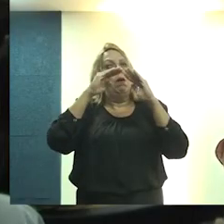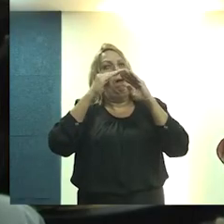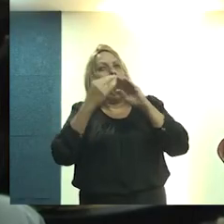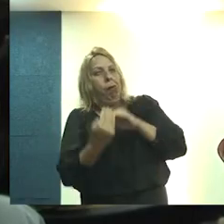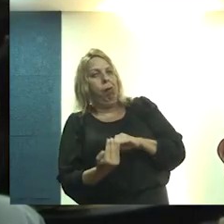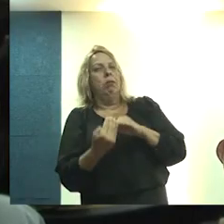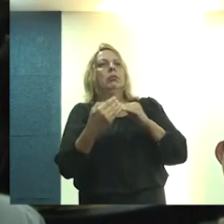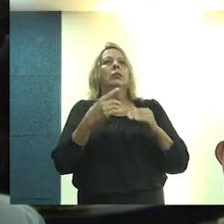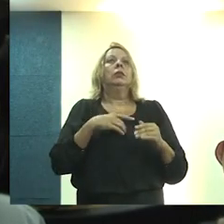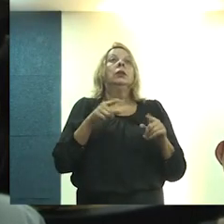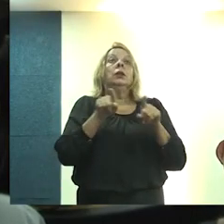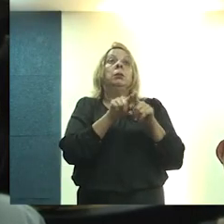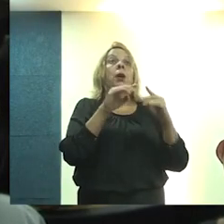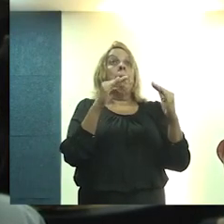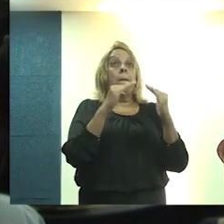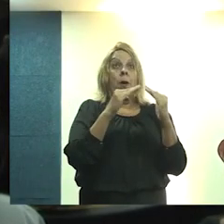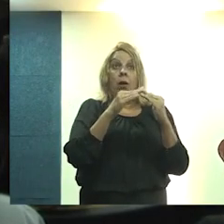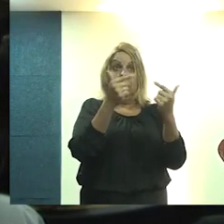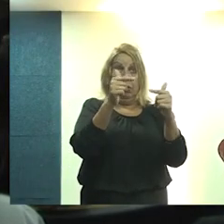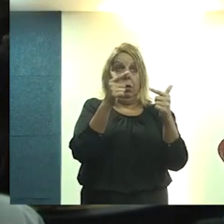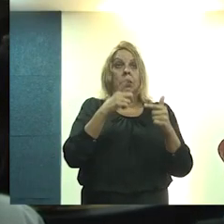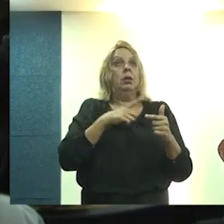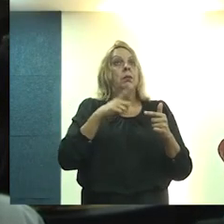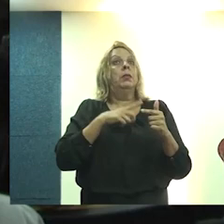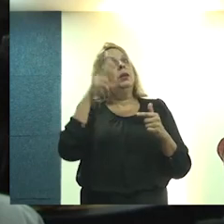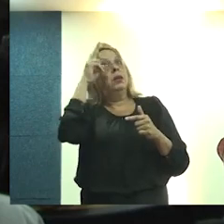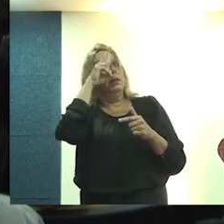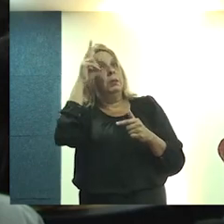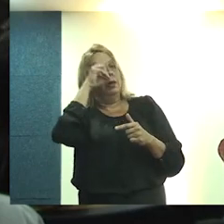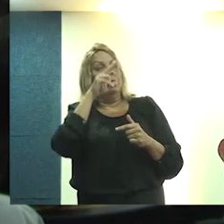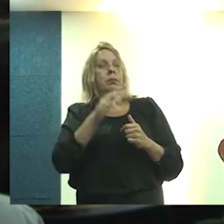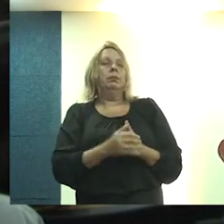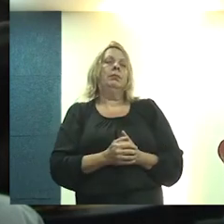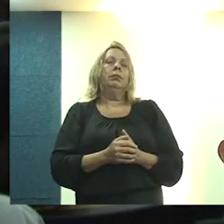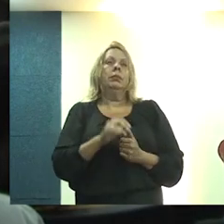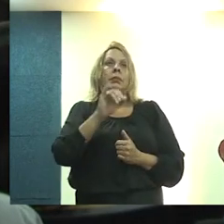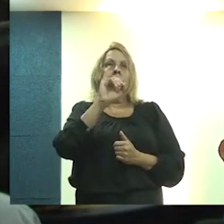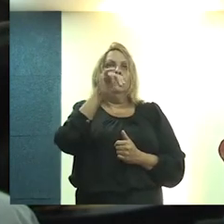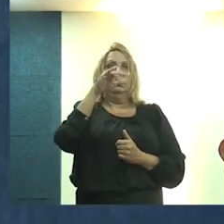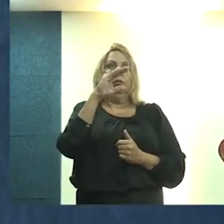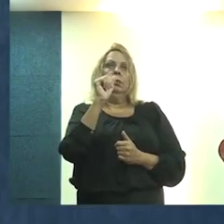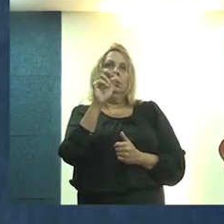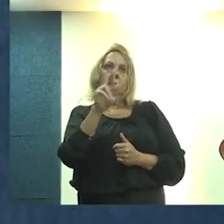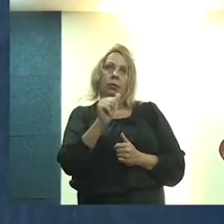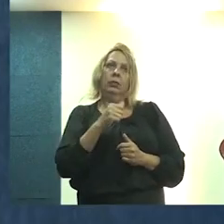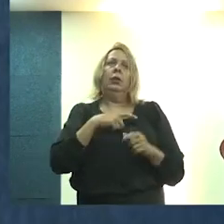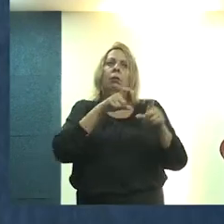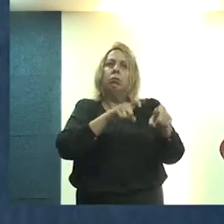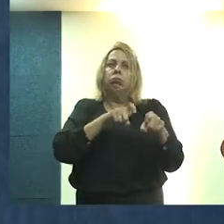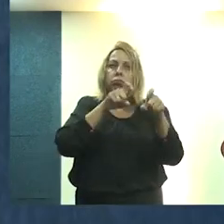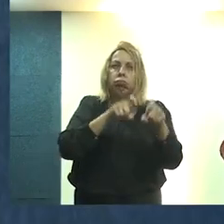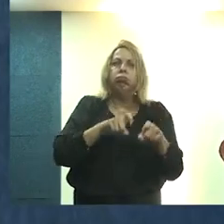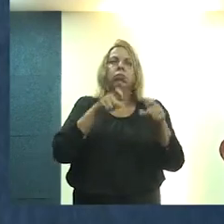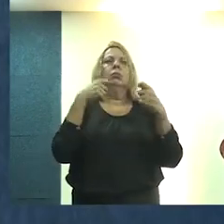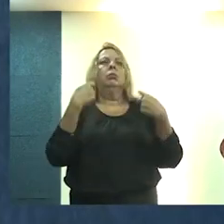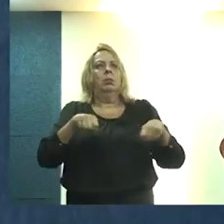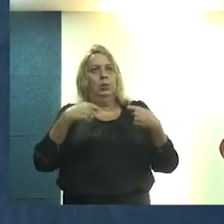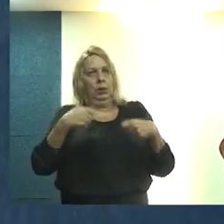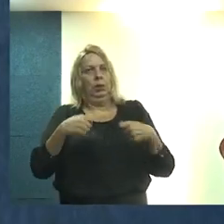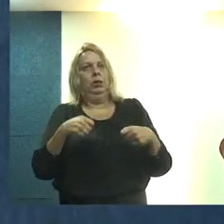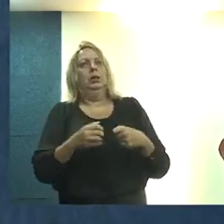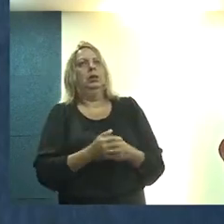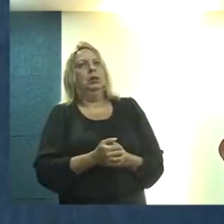cair, além de não ter moradia, a gente também perde nossa memória. O INCRA, a gente sabe que a agricultora e o agricultor